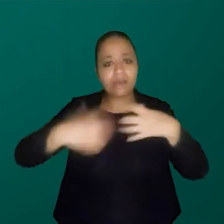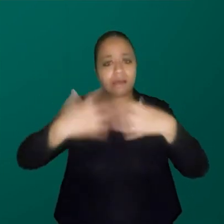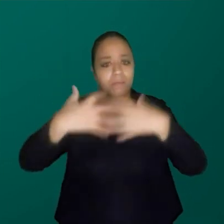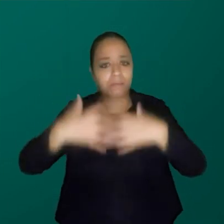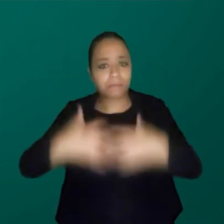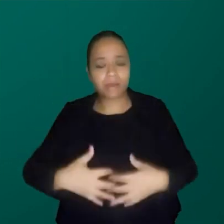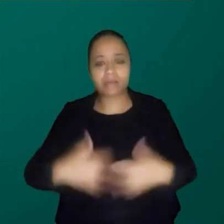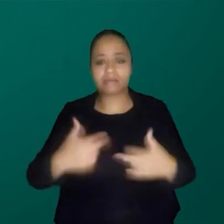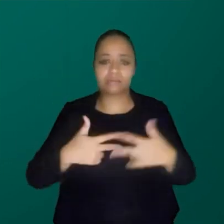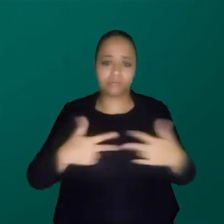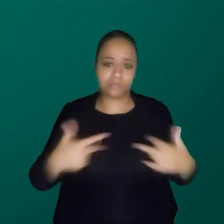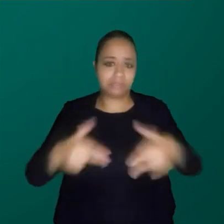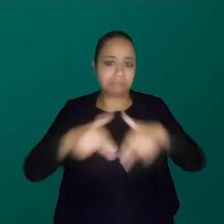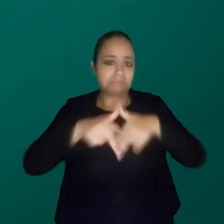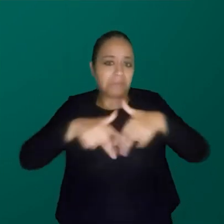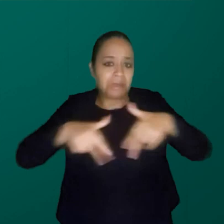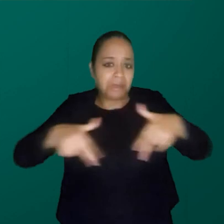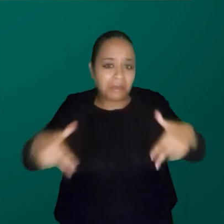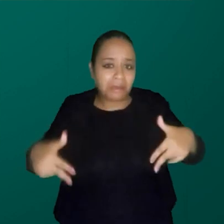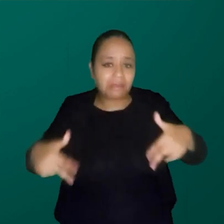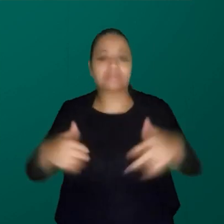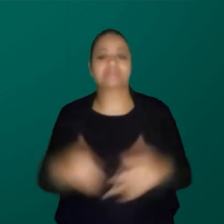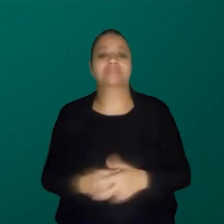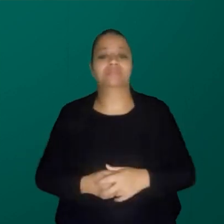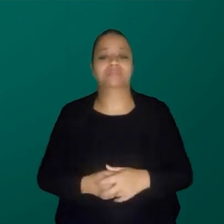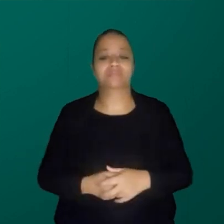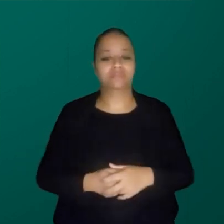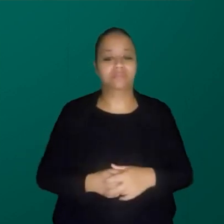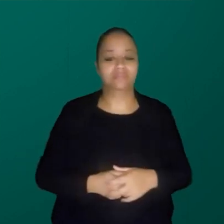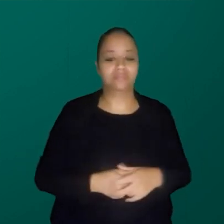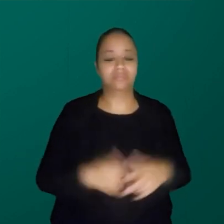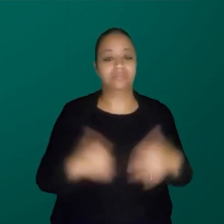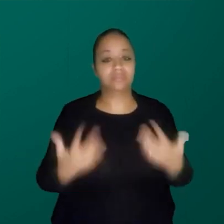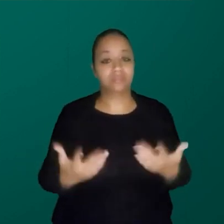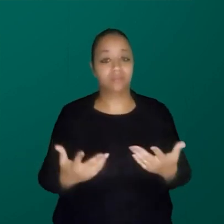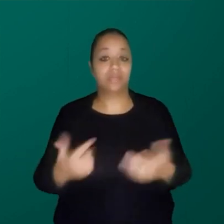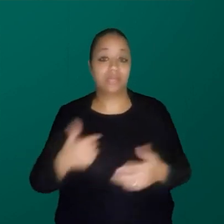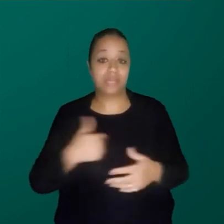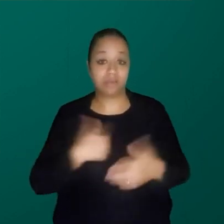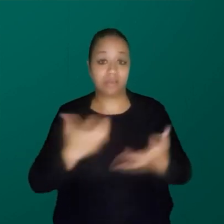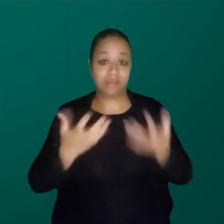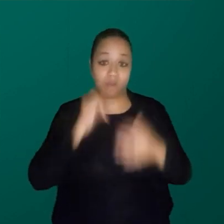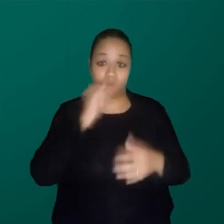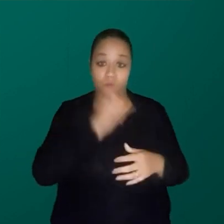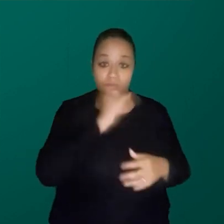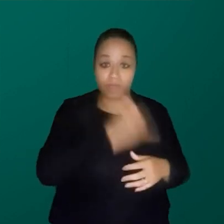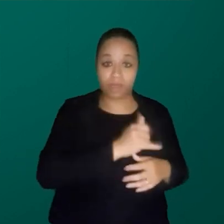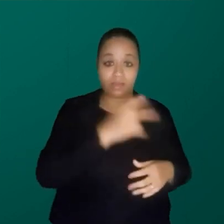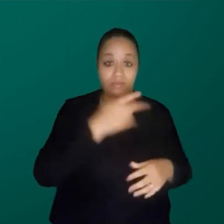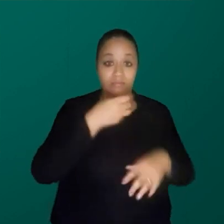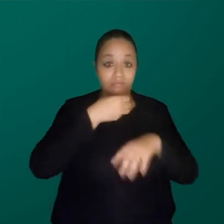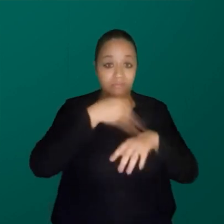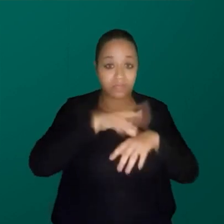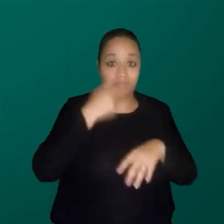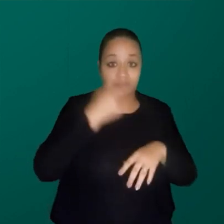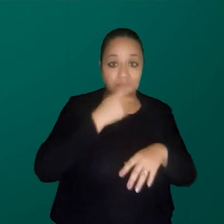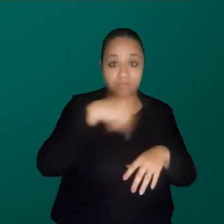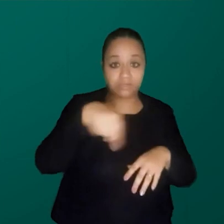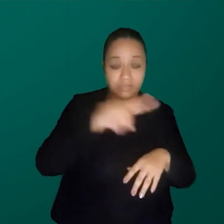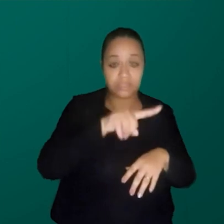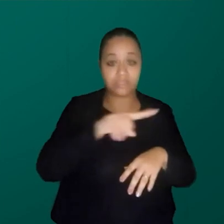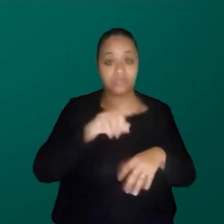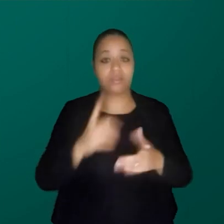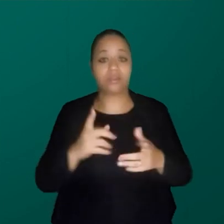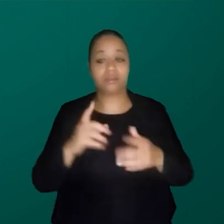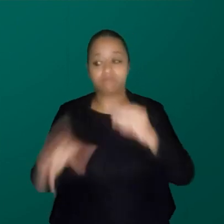o Dream Team da mesa de interseccionalidade. E eu queria contar para vocês, primeiro, uma coisa, assim, puxando uma fala de Catemari,